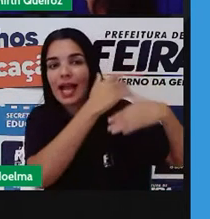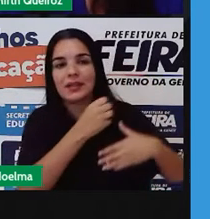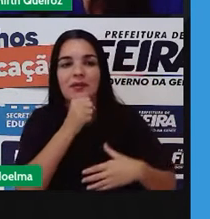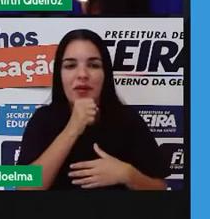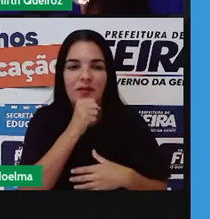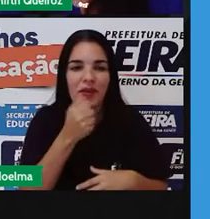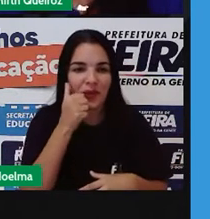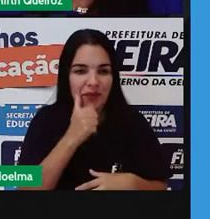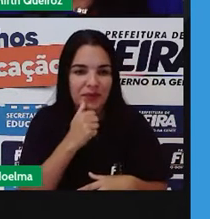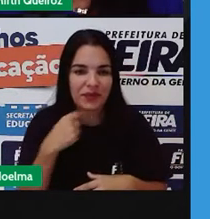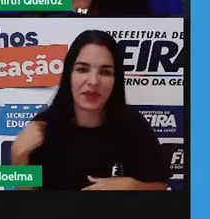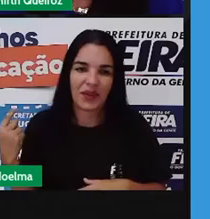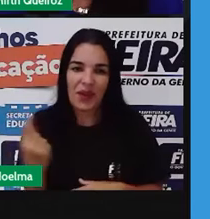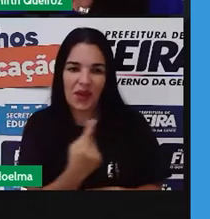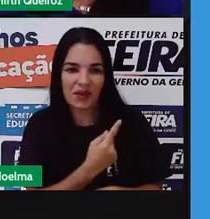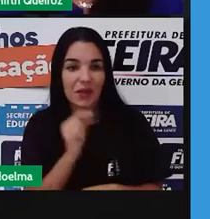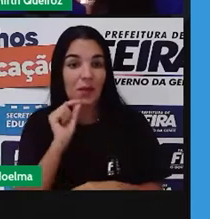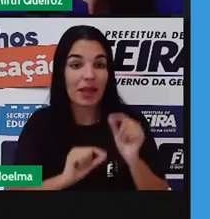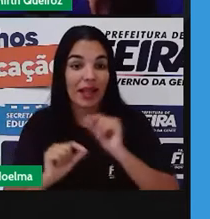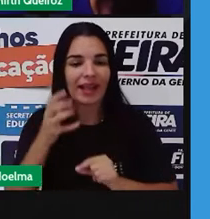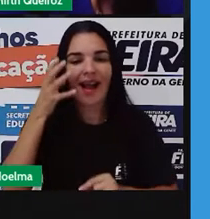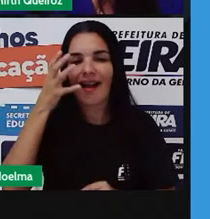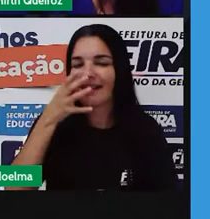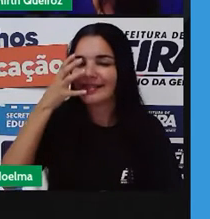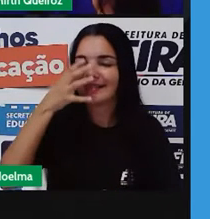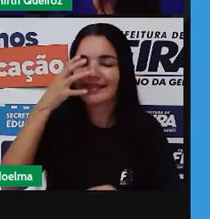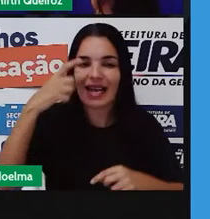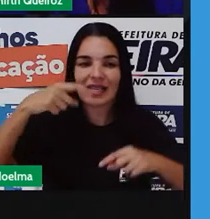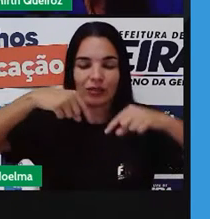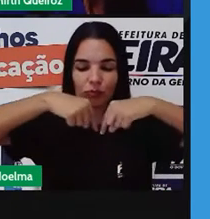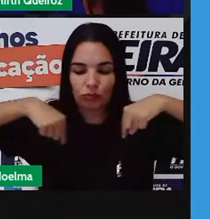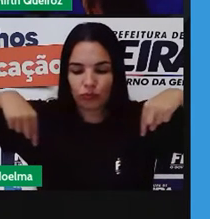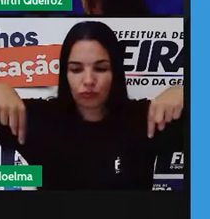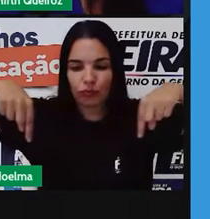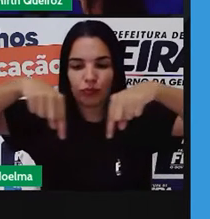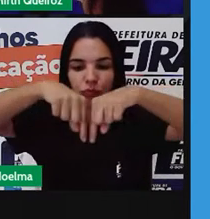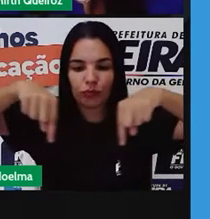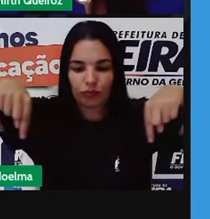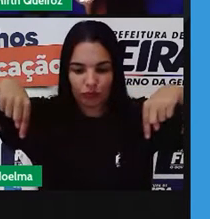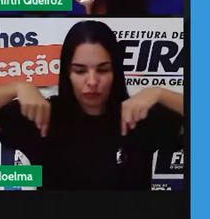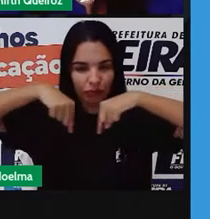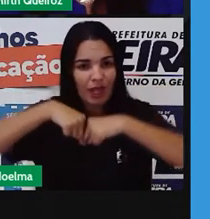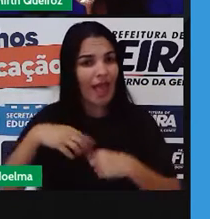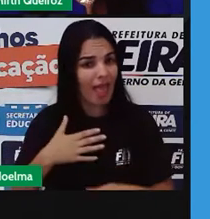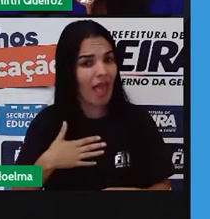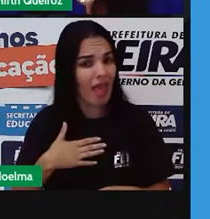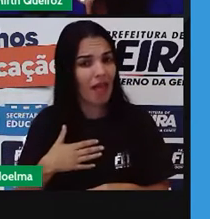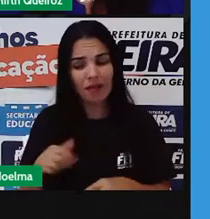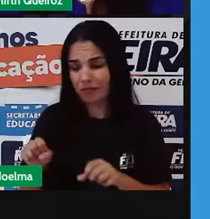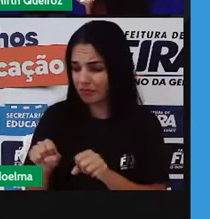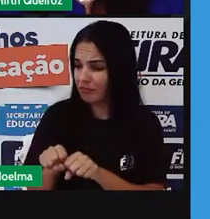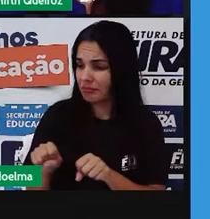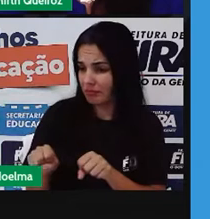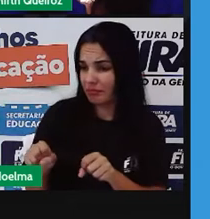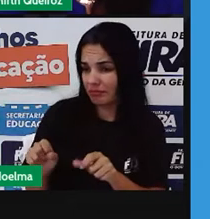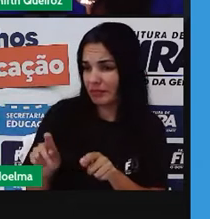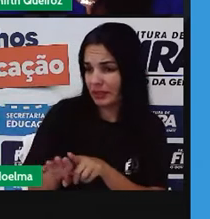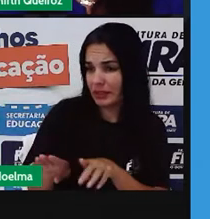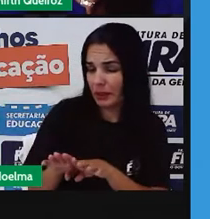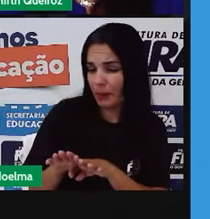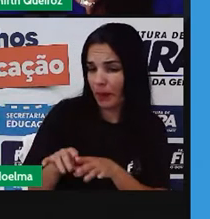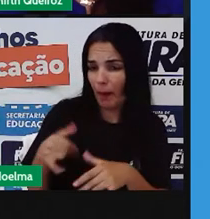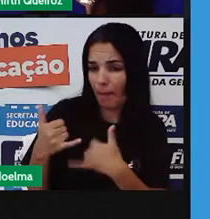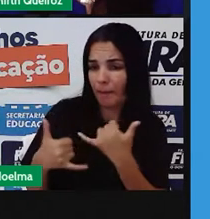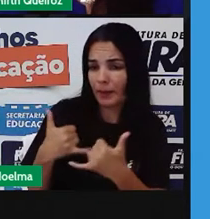avós. As cantigas de roda. É pró, mas eu também brinco de cantigas de roda. Porque algumas